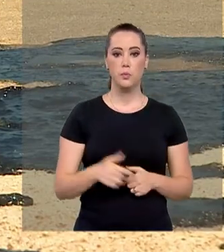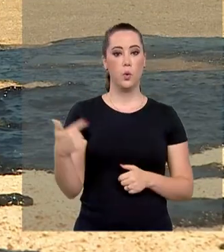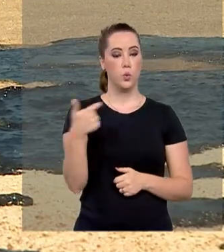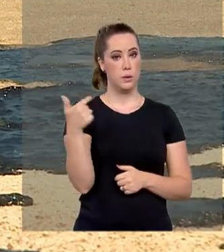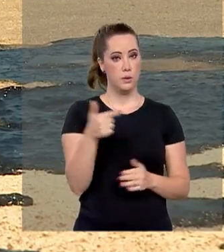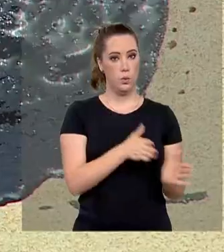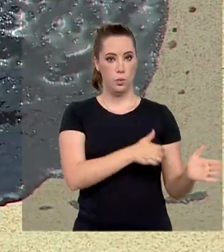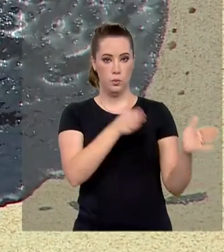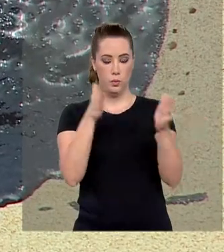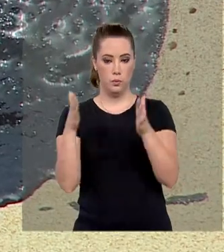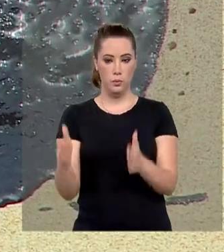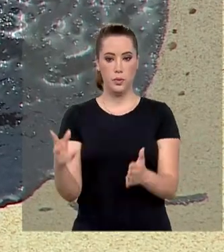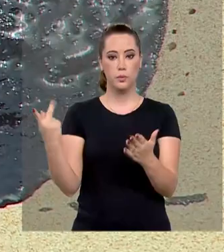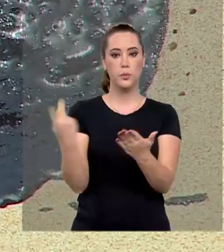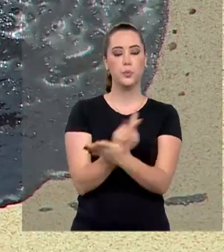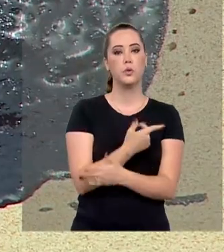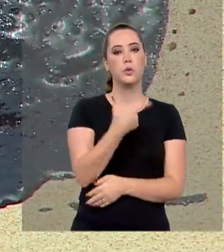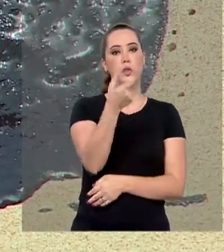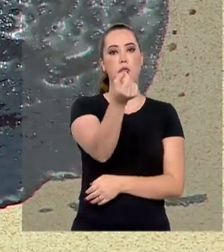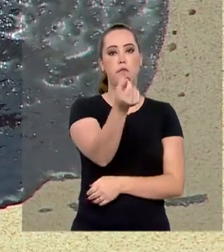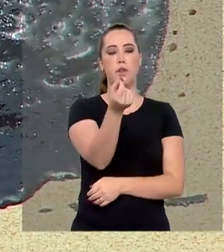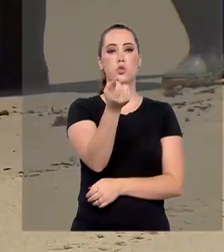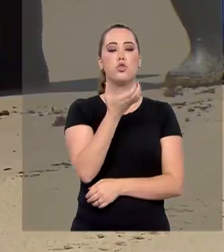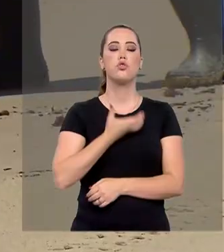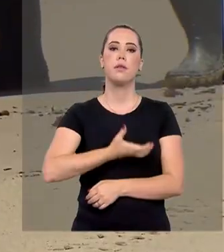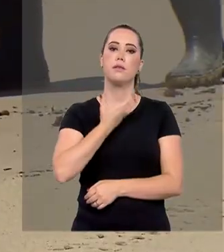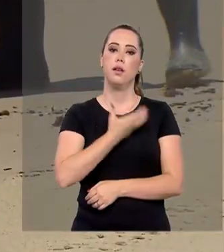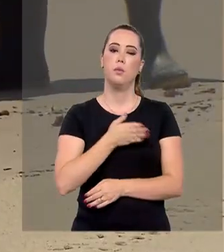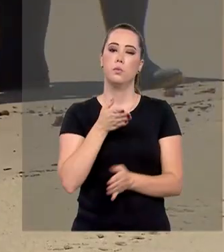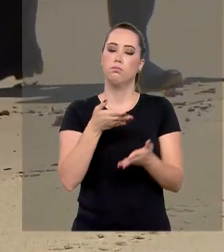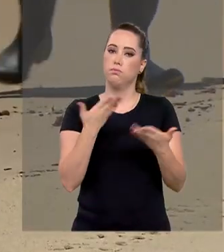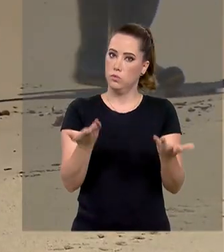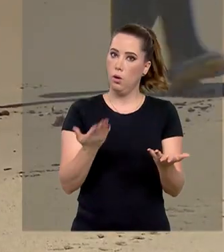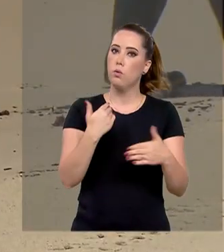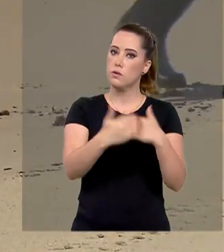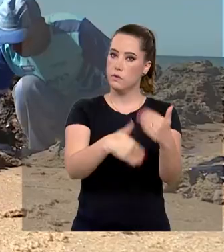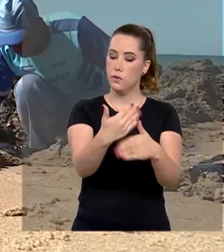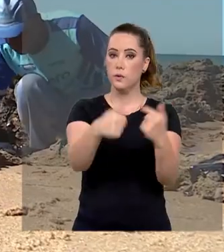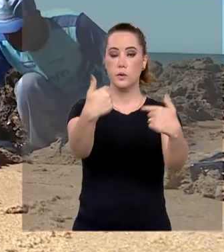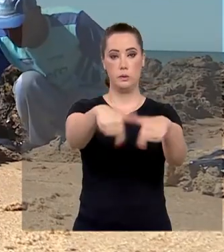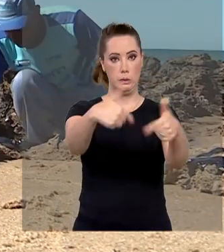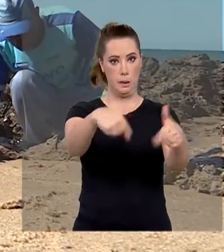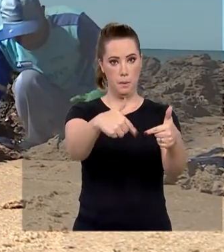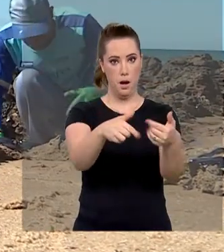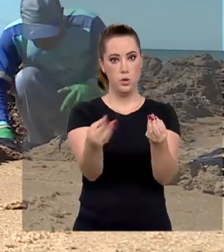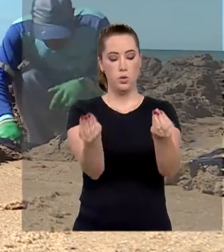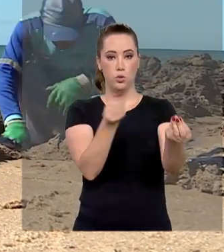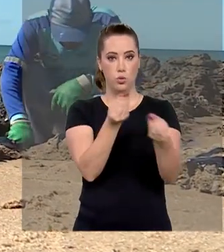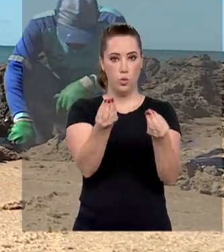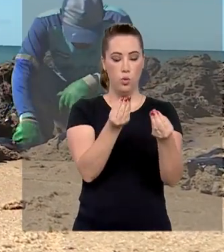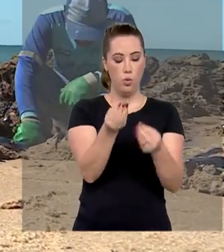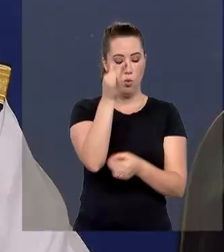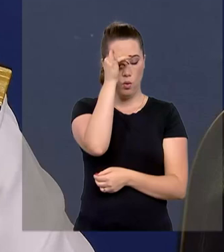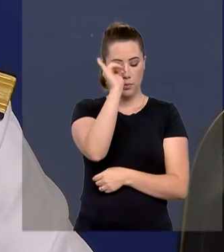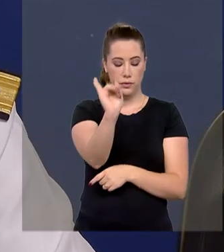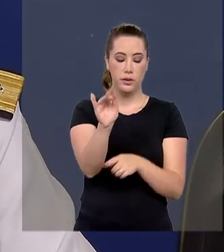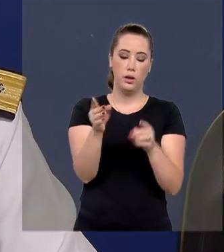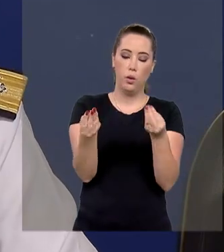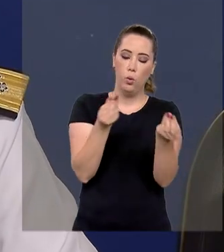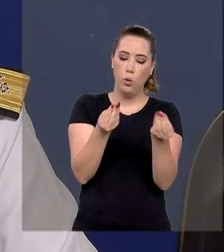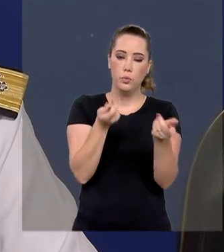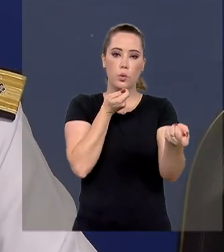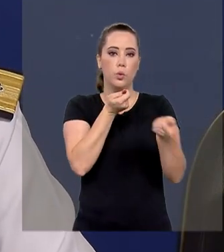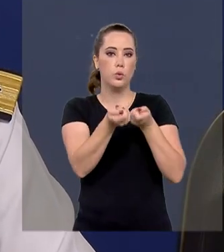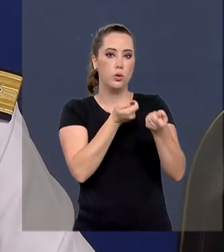prevista para começar dia 20 de dezembro. Nela serão desenvolvidas ações de manutenção e controle. Nós